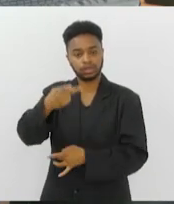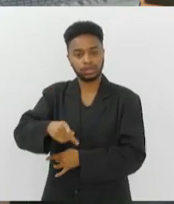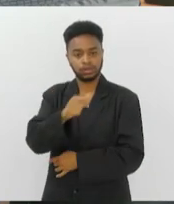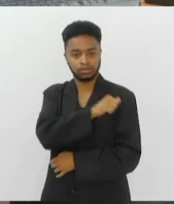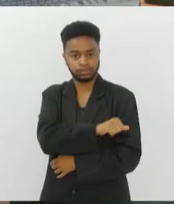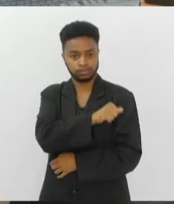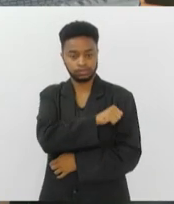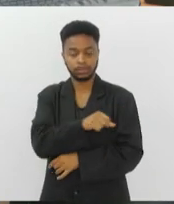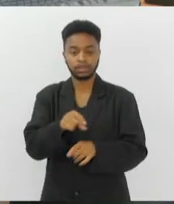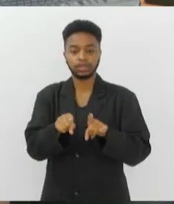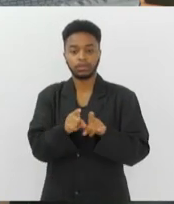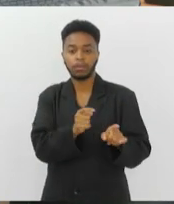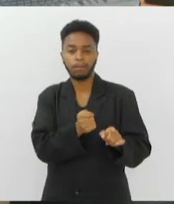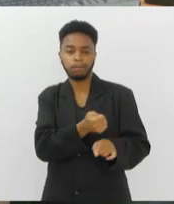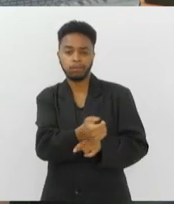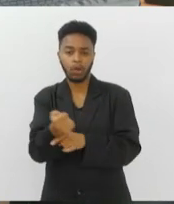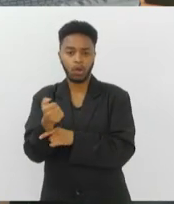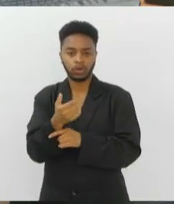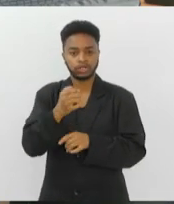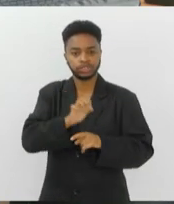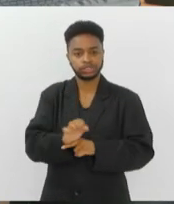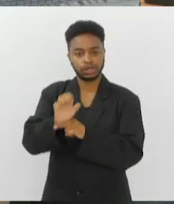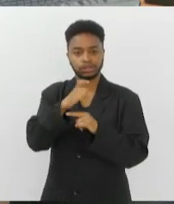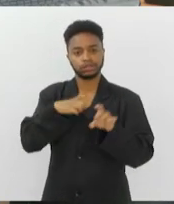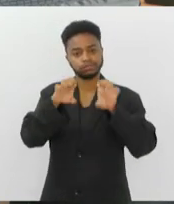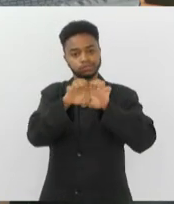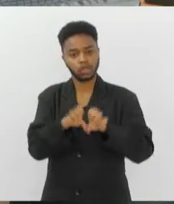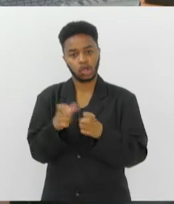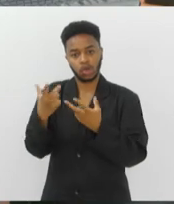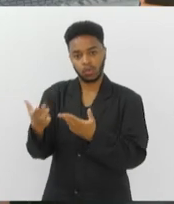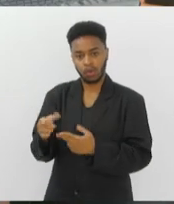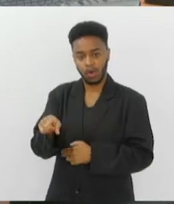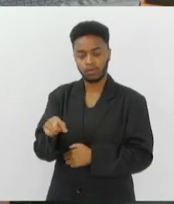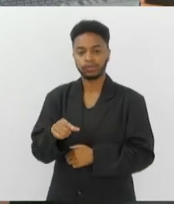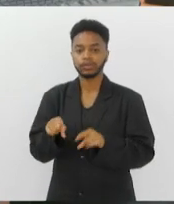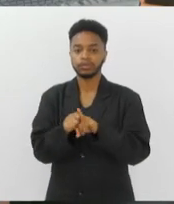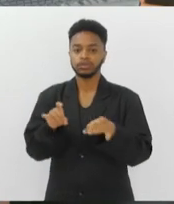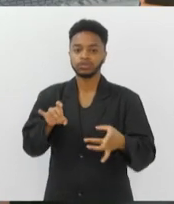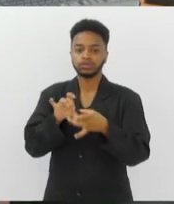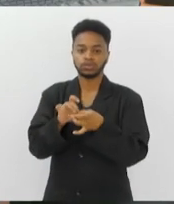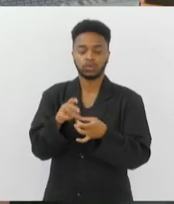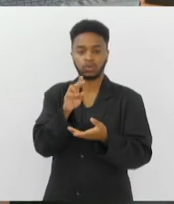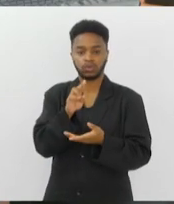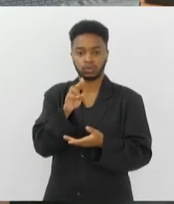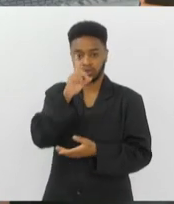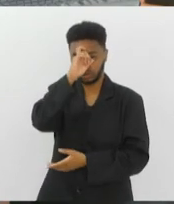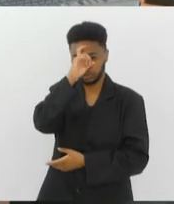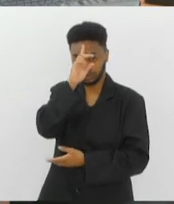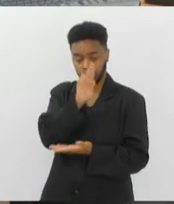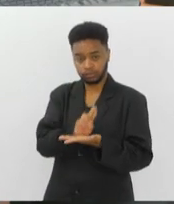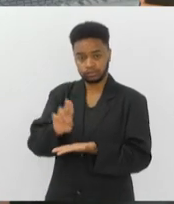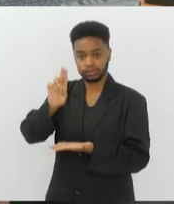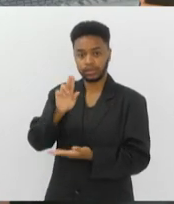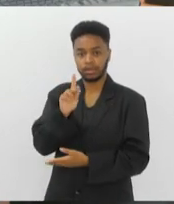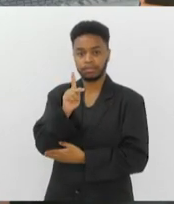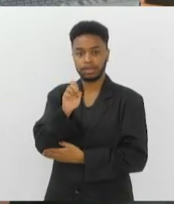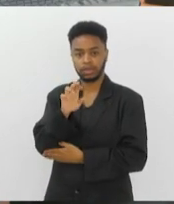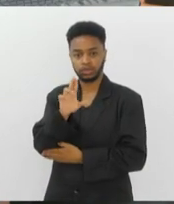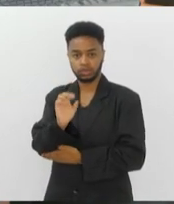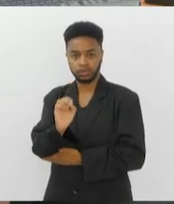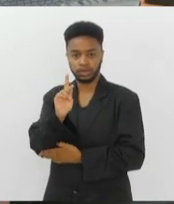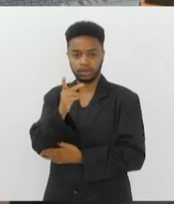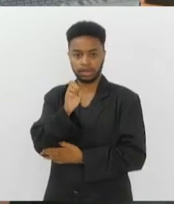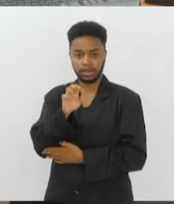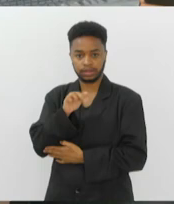E poucos estados no Brasil têm uma estrutura como essa. Em conjunto com o Hospital Universitário Pedro Ernesto, as duas unidades de